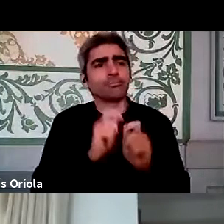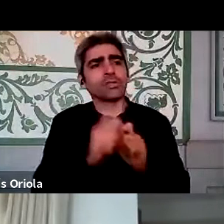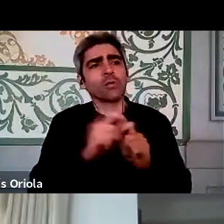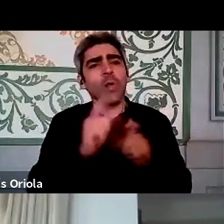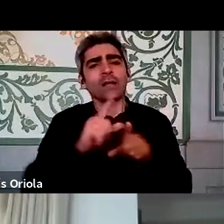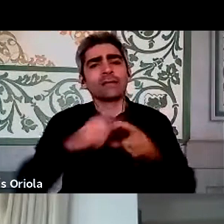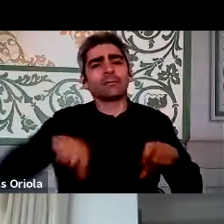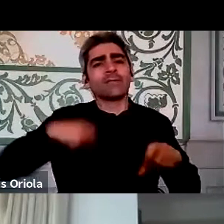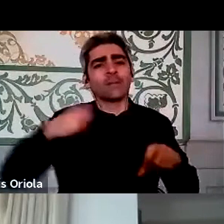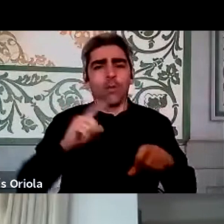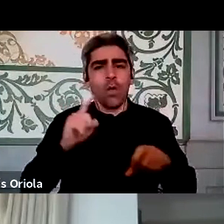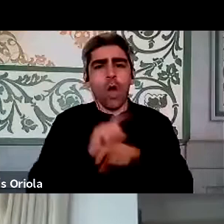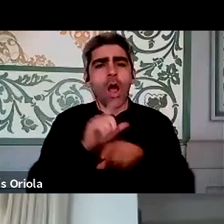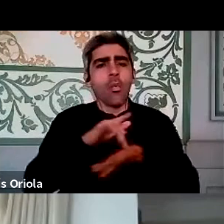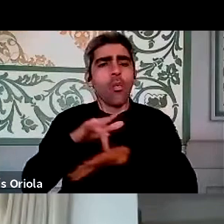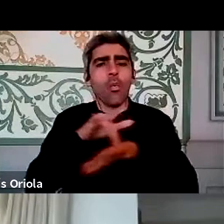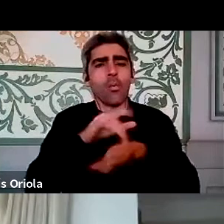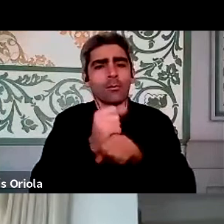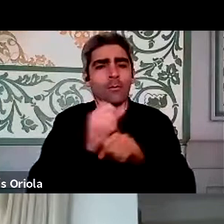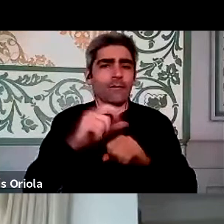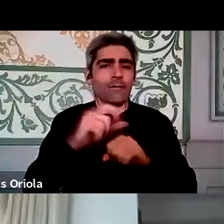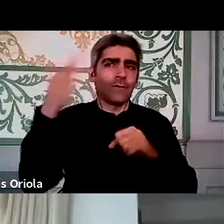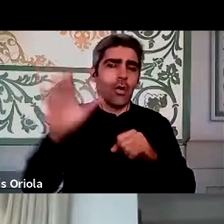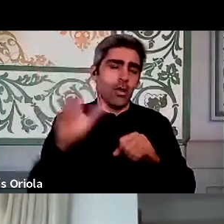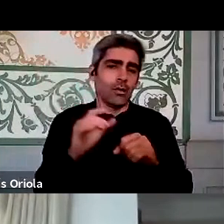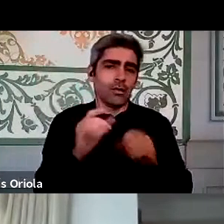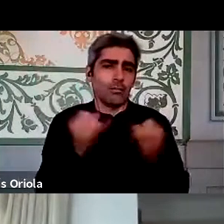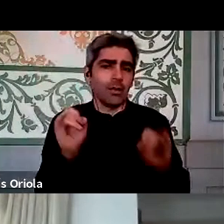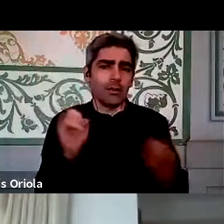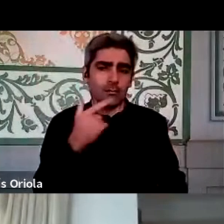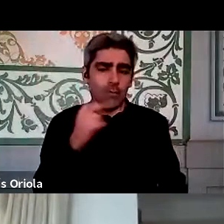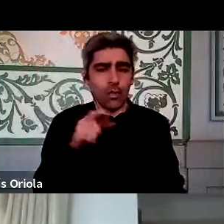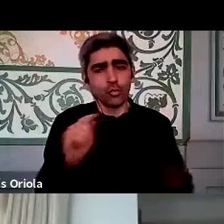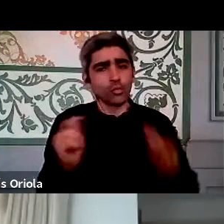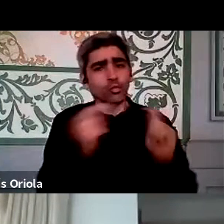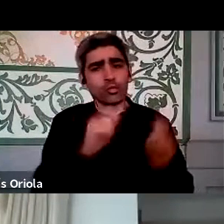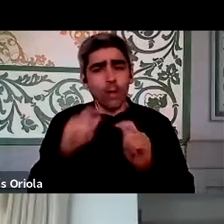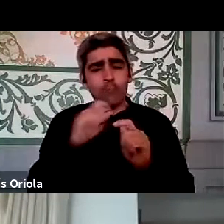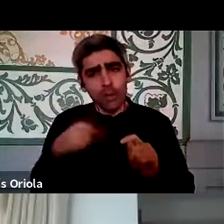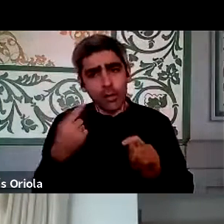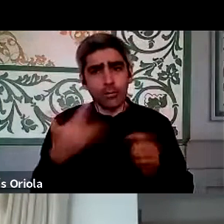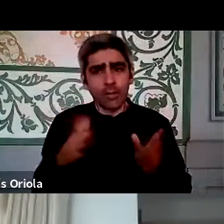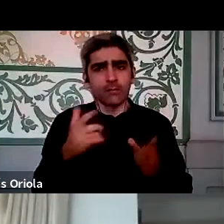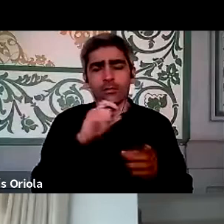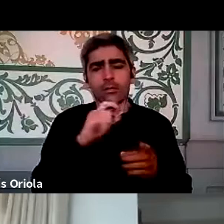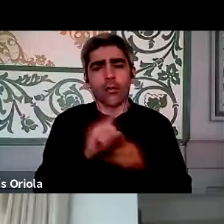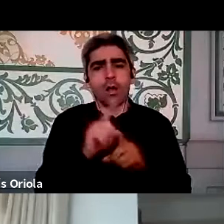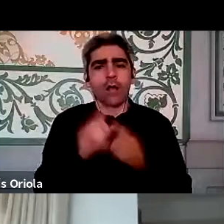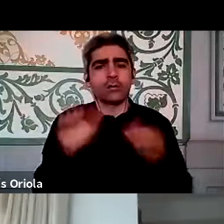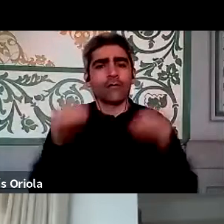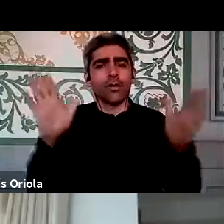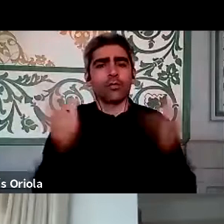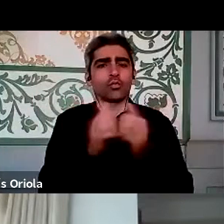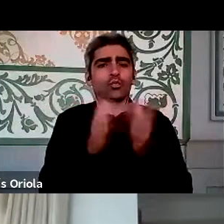vamos fazer uma uberização dos nossos funcionários, não é? É uma discussão, podia ser uma discussão, de repente podíamos nos terminalizar tudo,